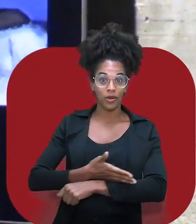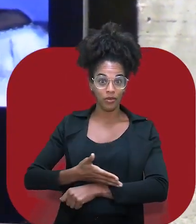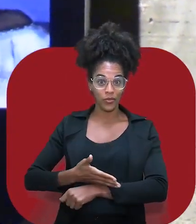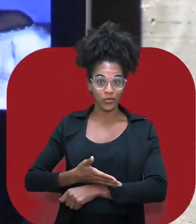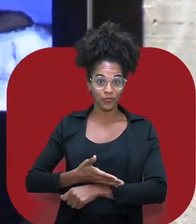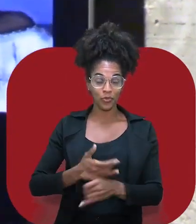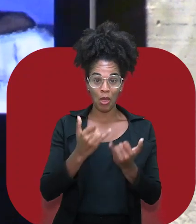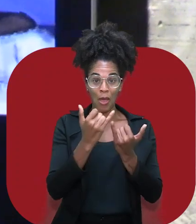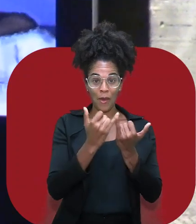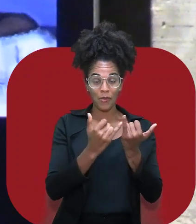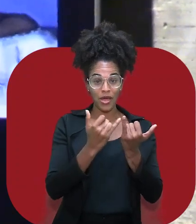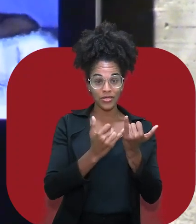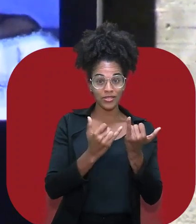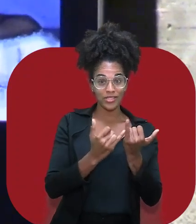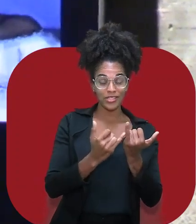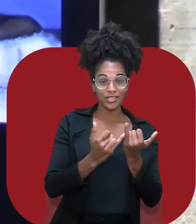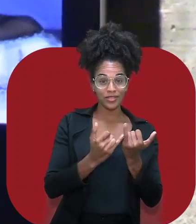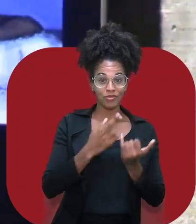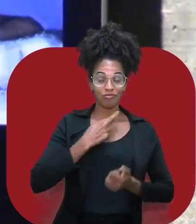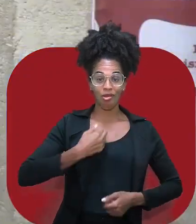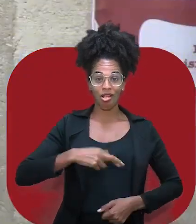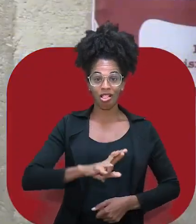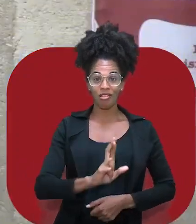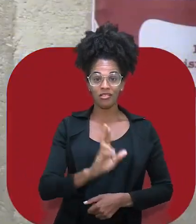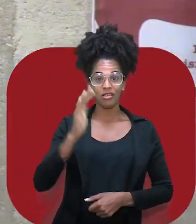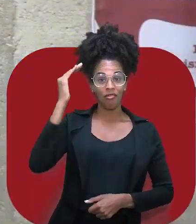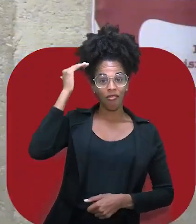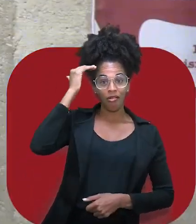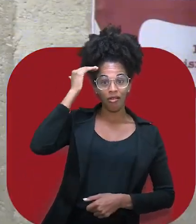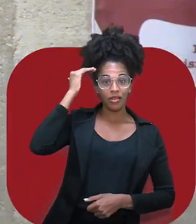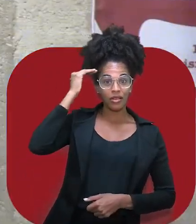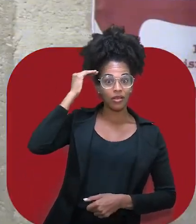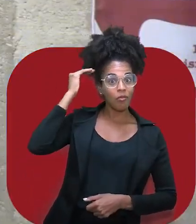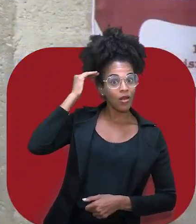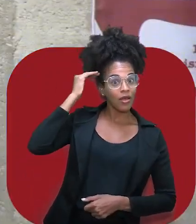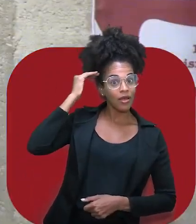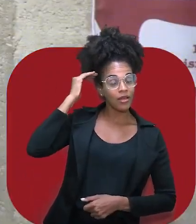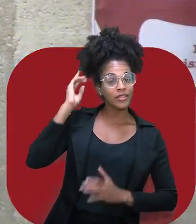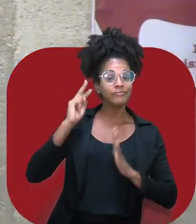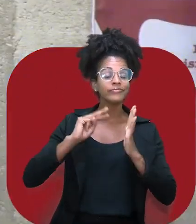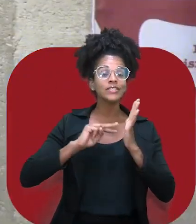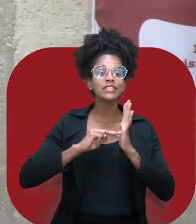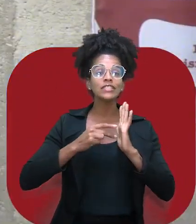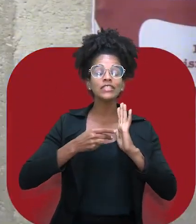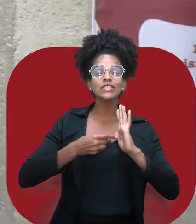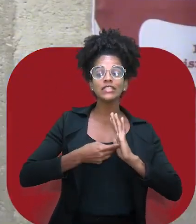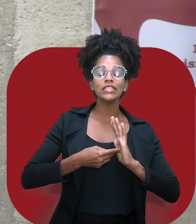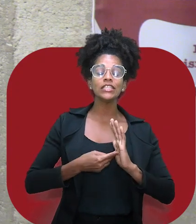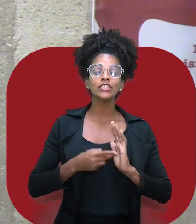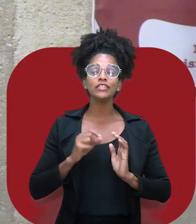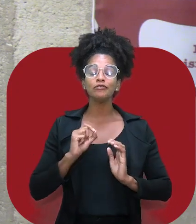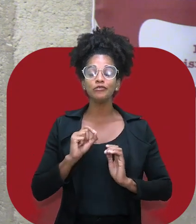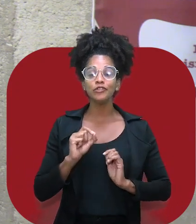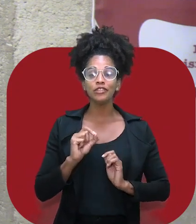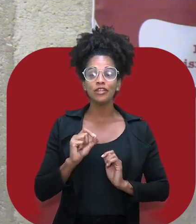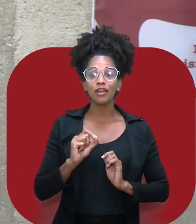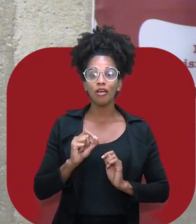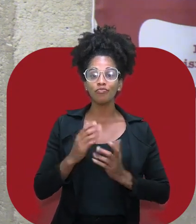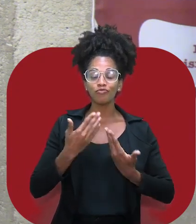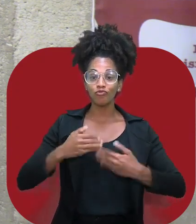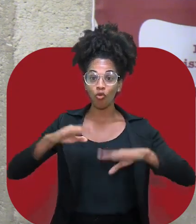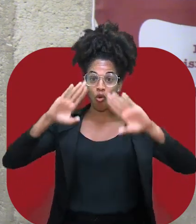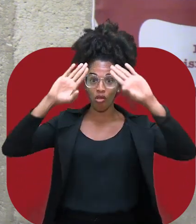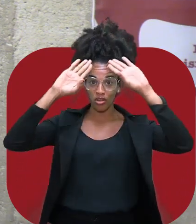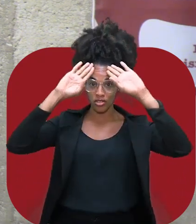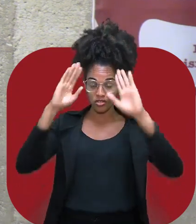curiosamente, no candomblé é também um dos elementos que representam o nosso orixá da criação, que